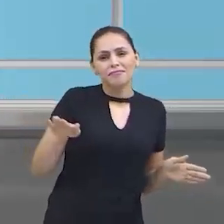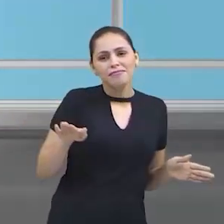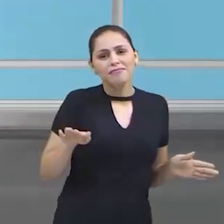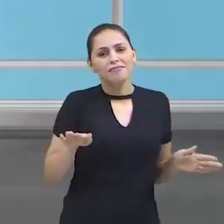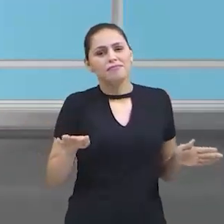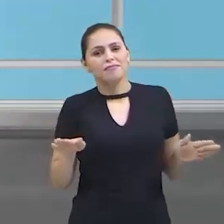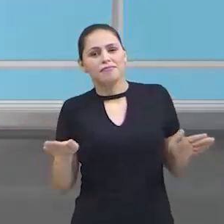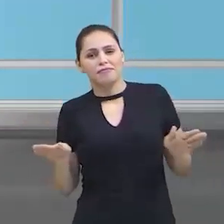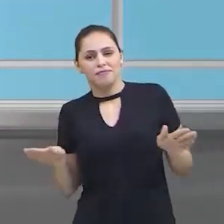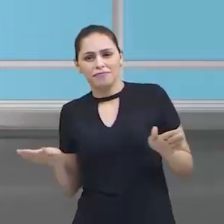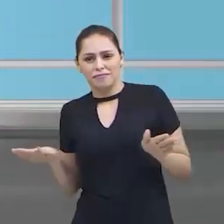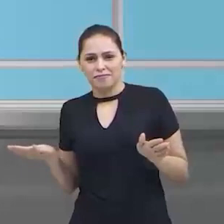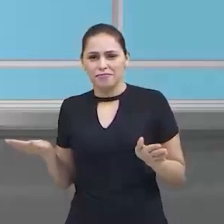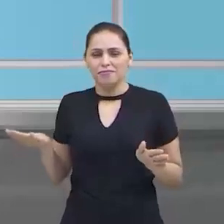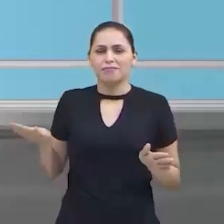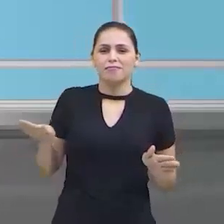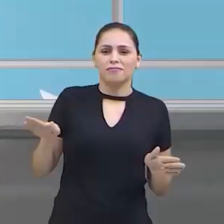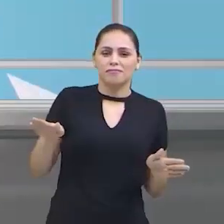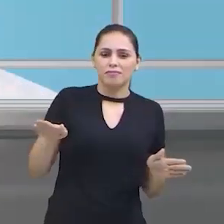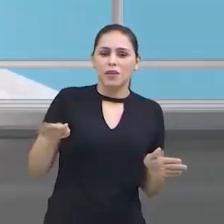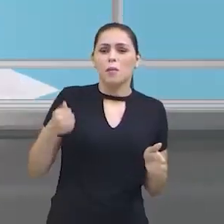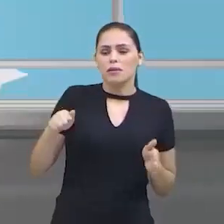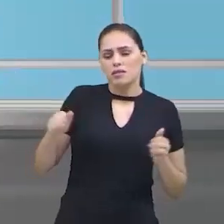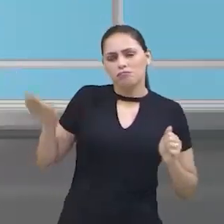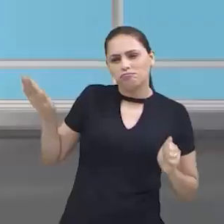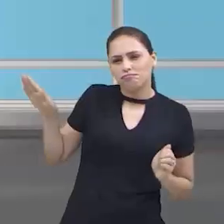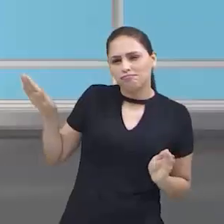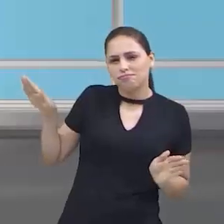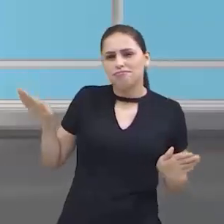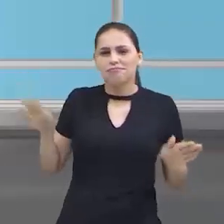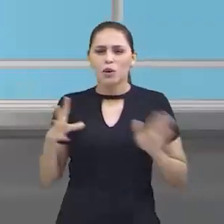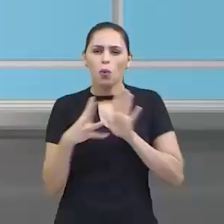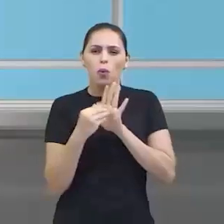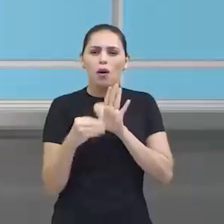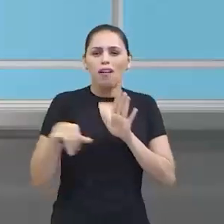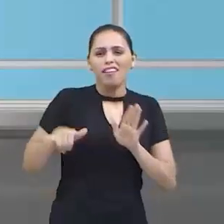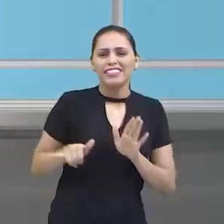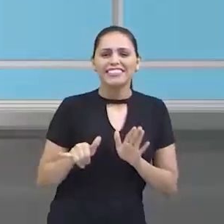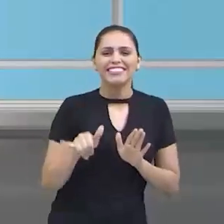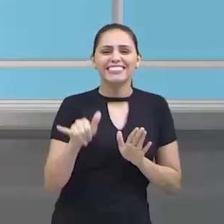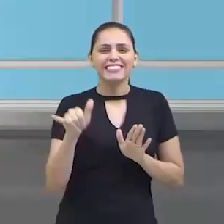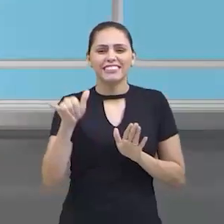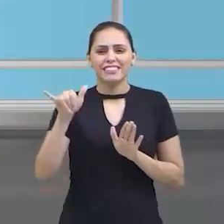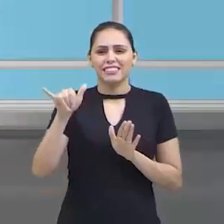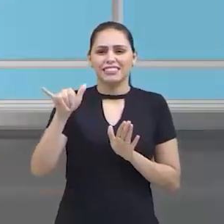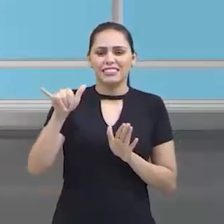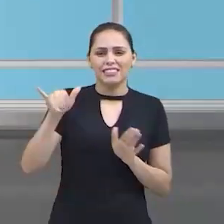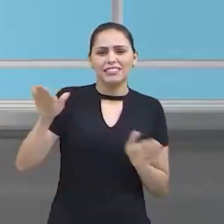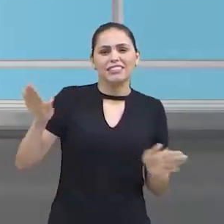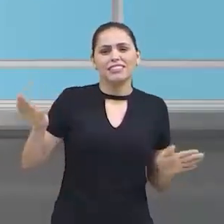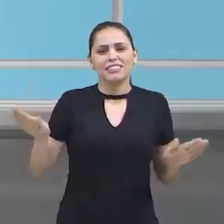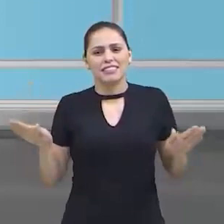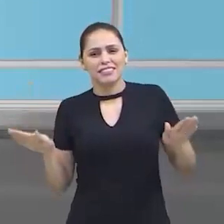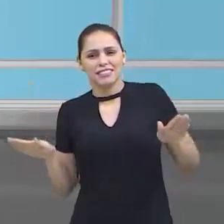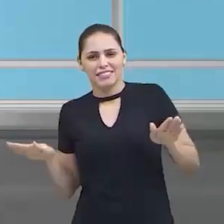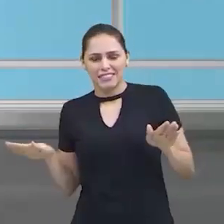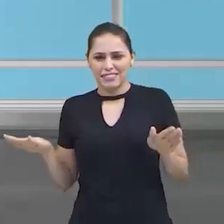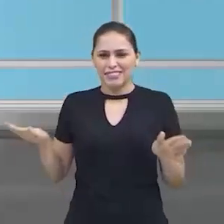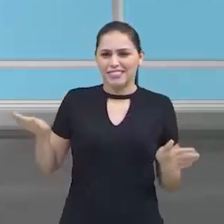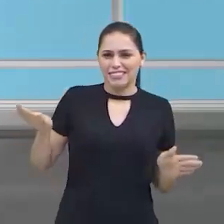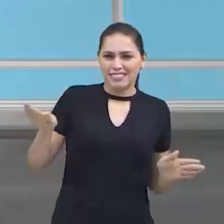Subindo. Vamos voando, levantando o voo, hein? Olha, estamos subindo, subindo.